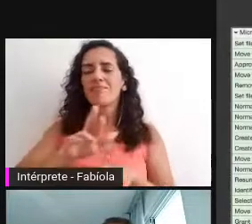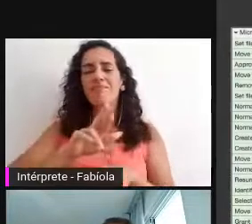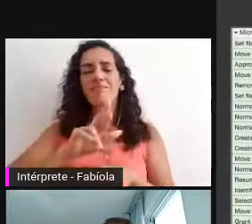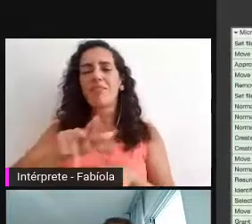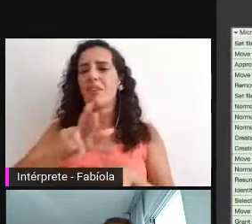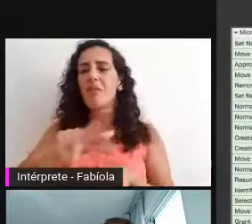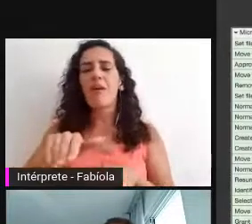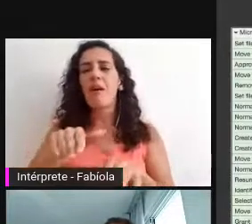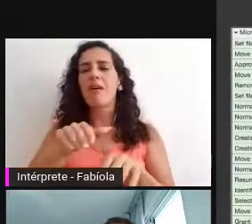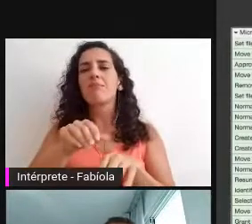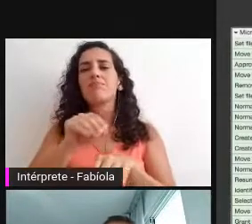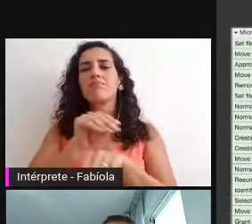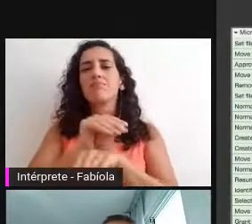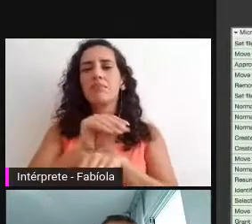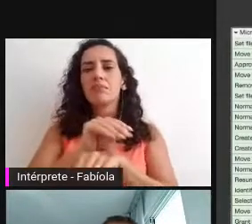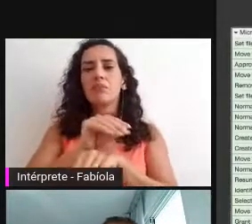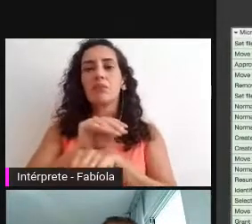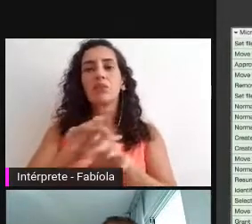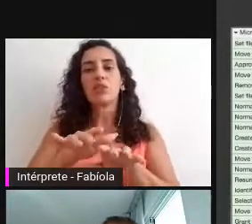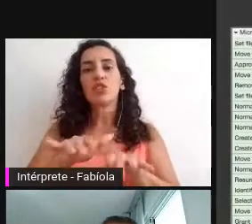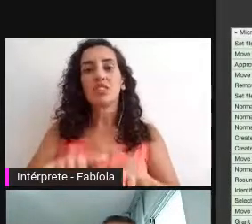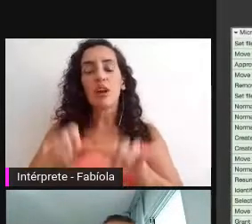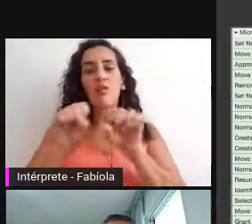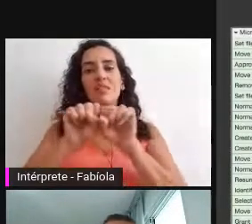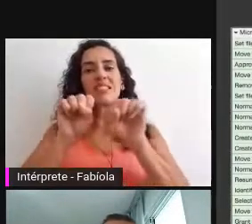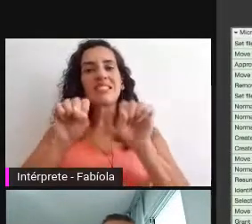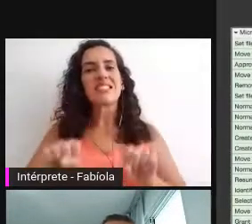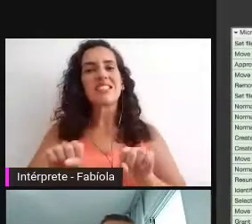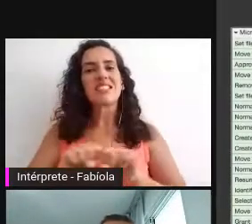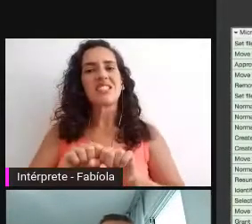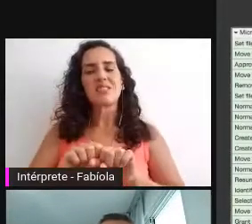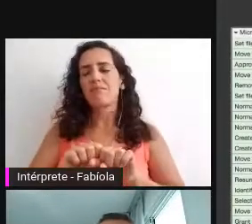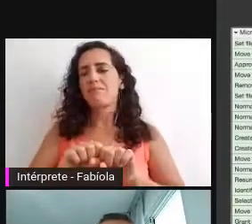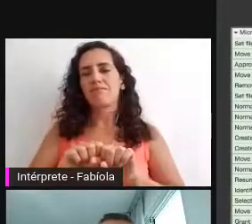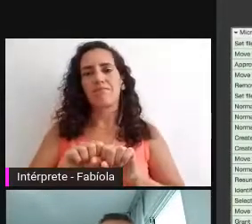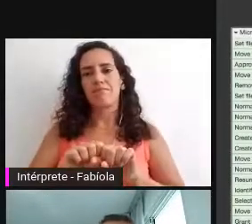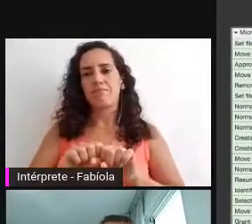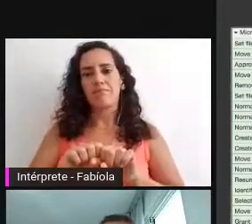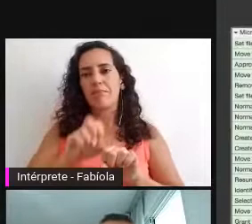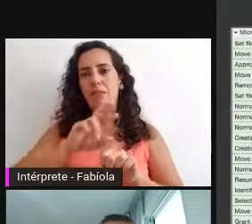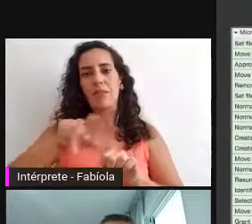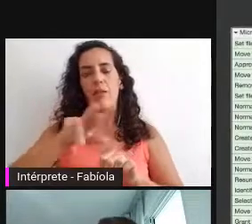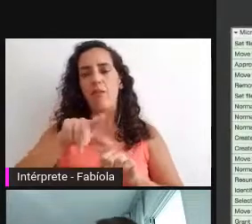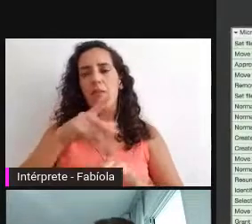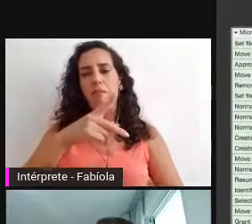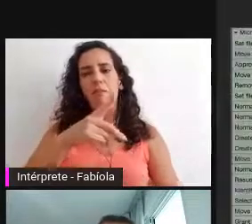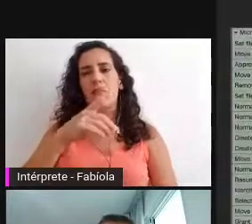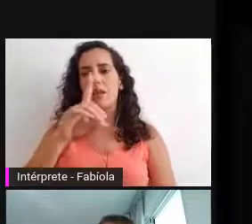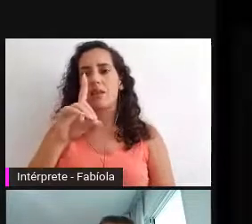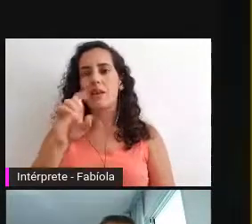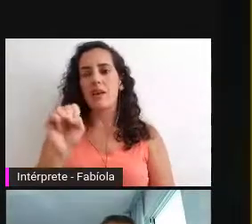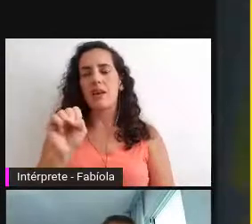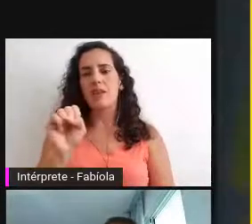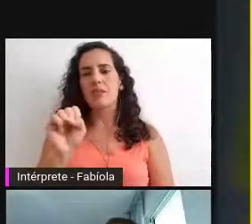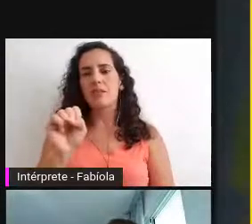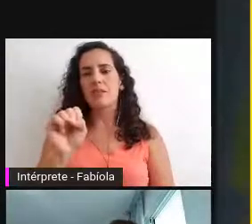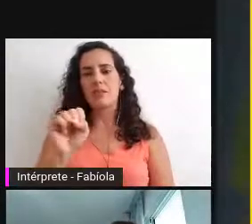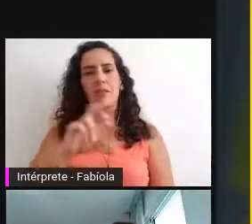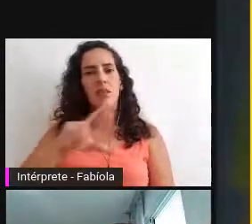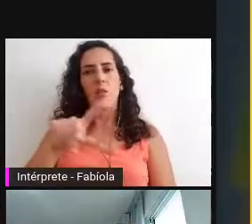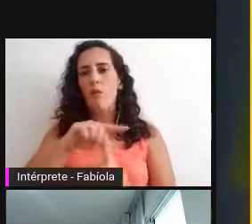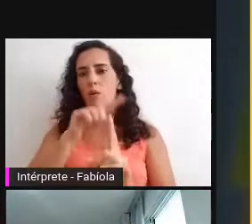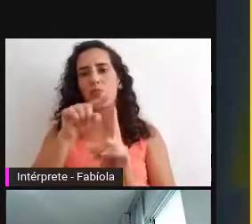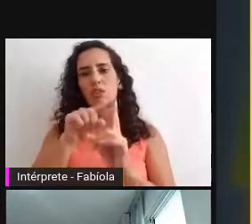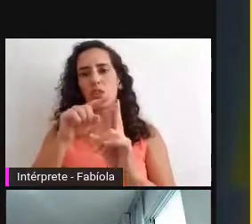preservação digital sistêmica, não é PDS, não é o objetivo da nossa